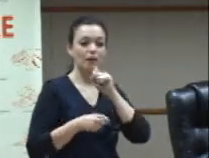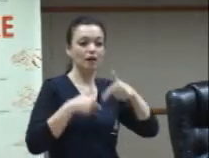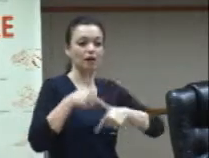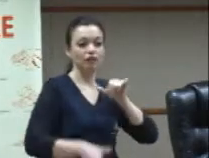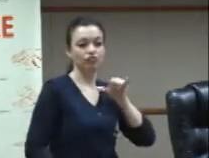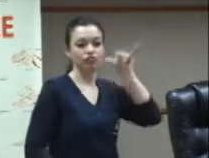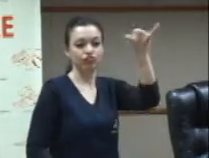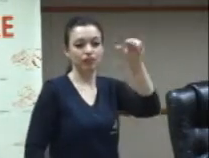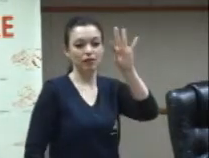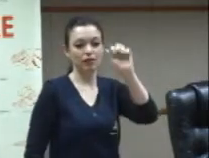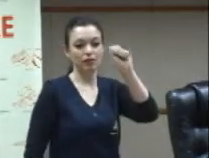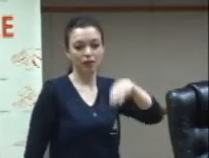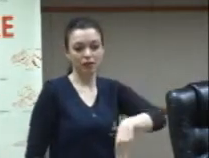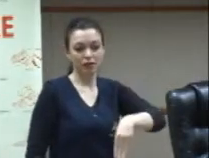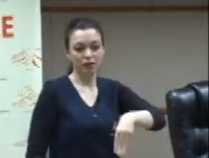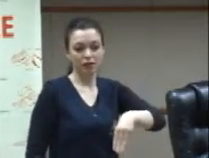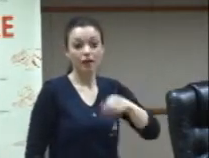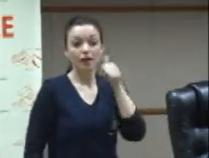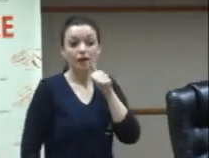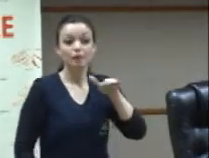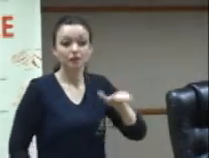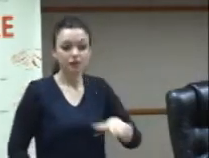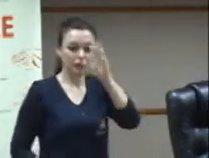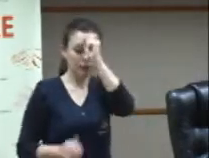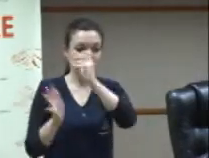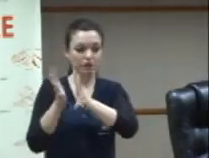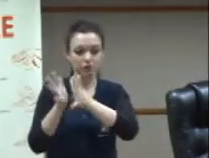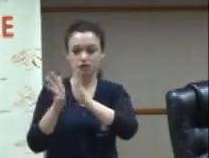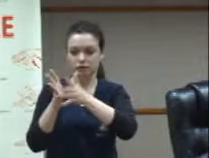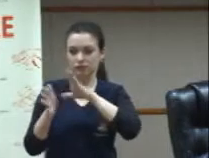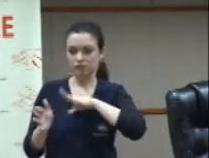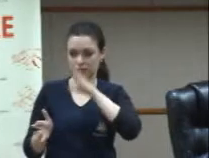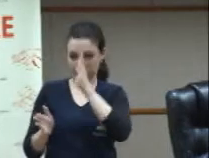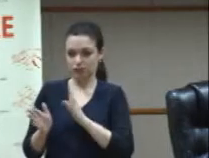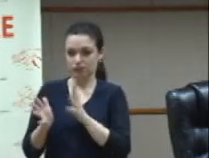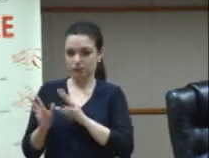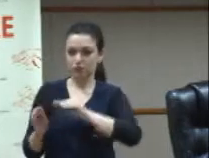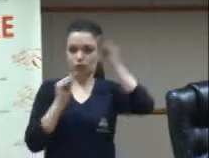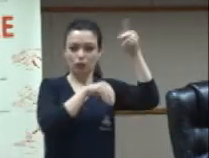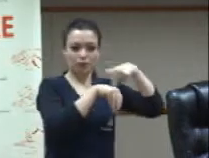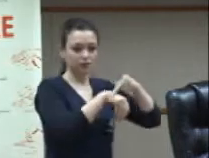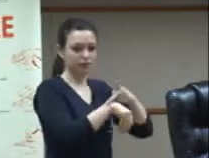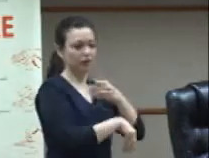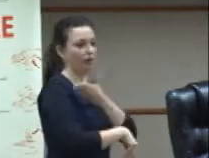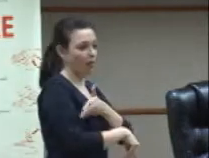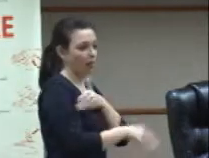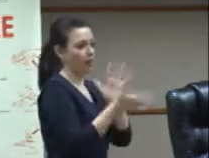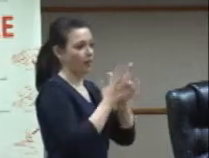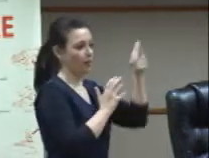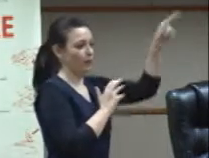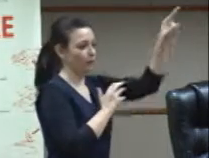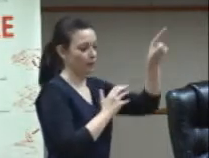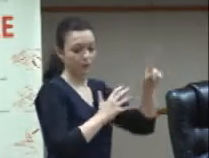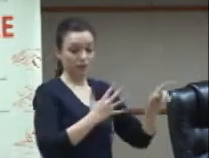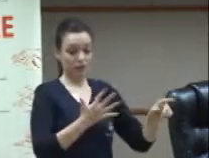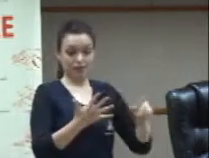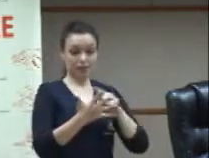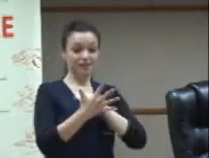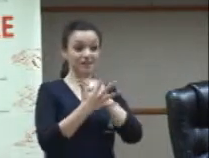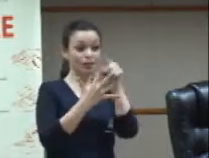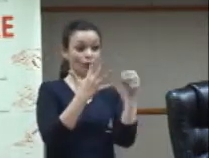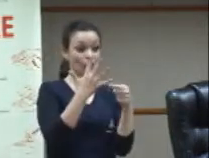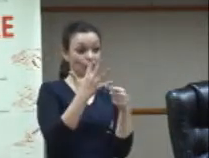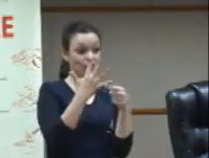língua de sinais diferente a menina não sabia mais que língua de sinais ela usava porque ela tinha 5 línguas de sinais